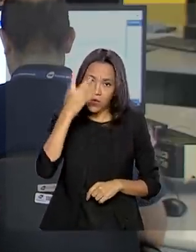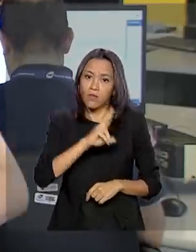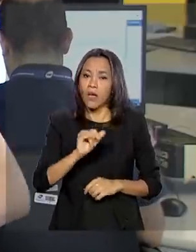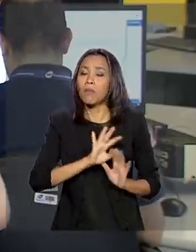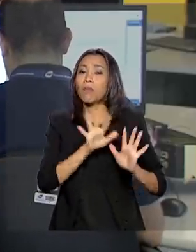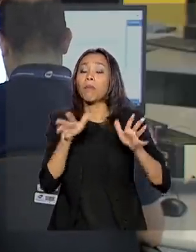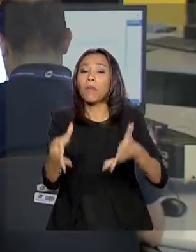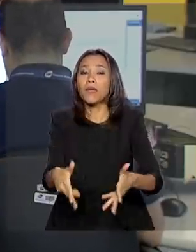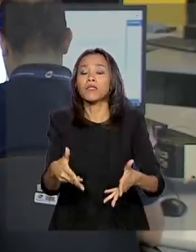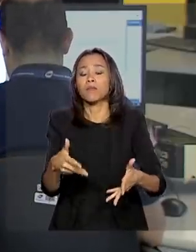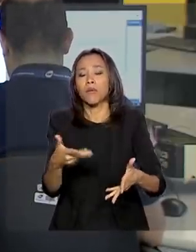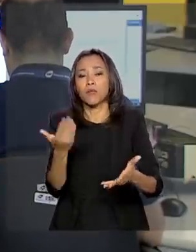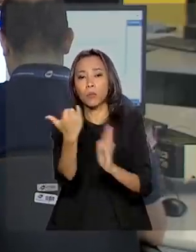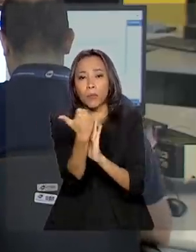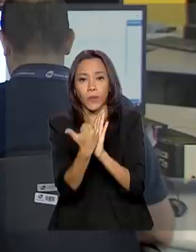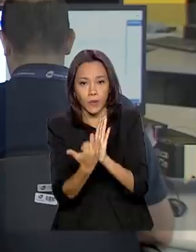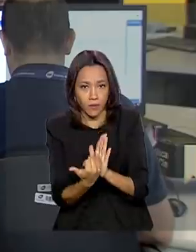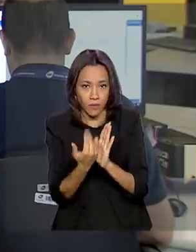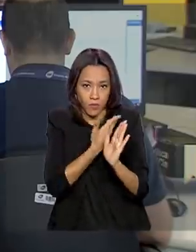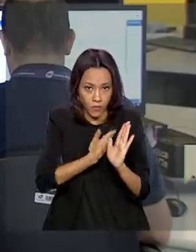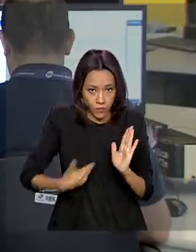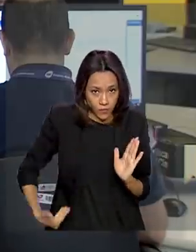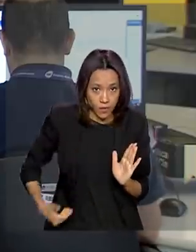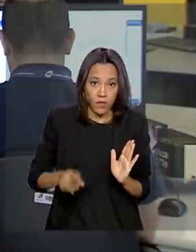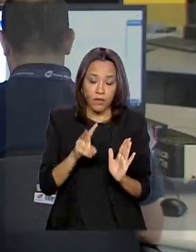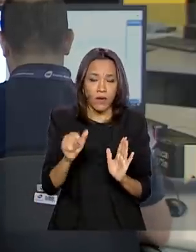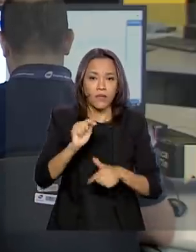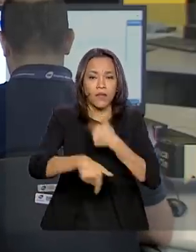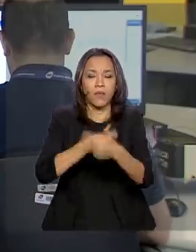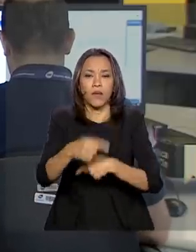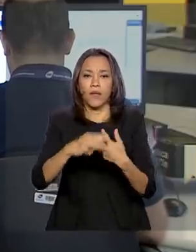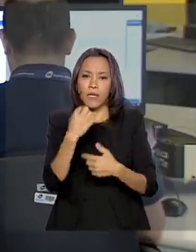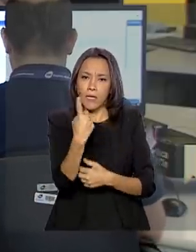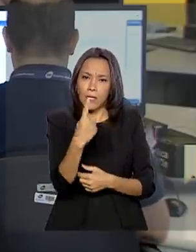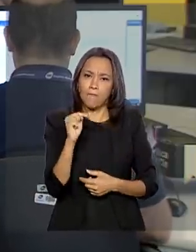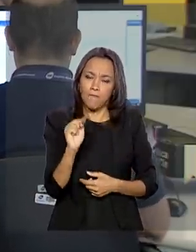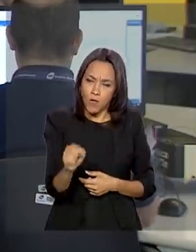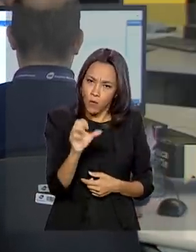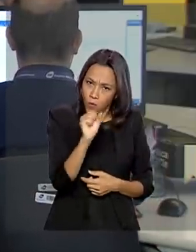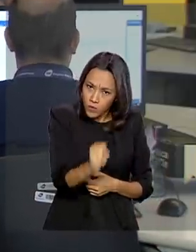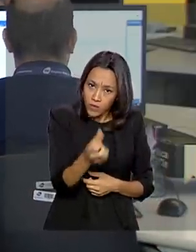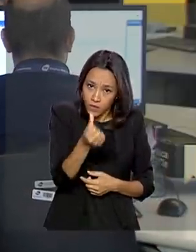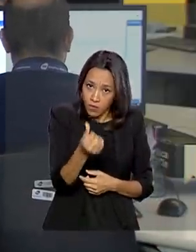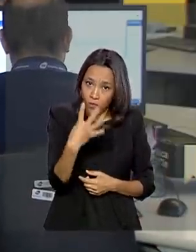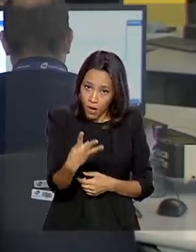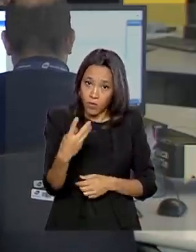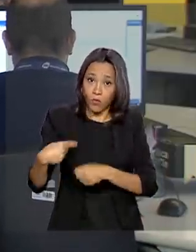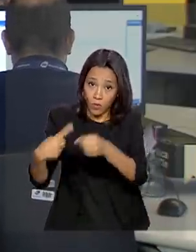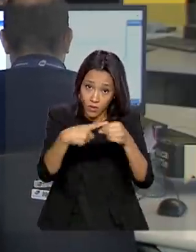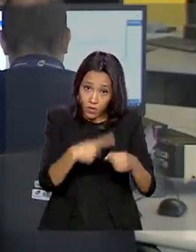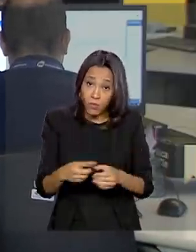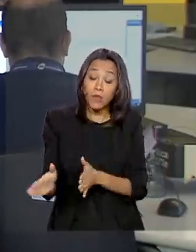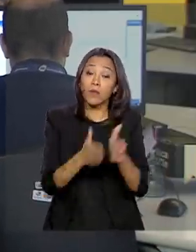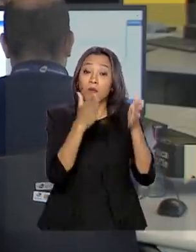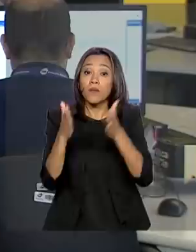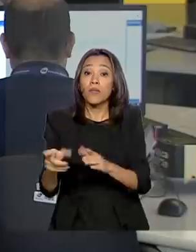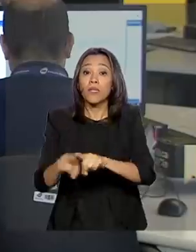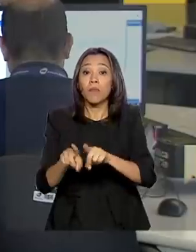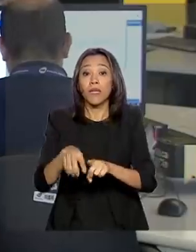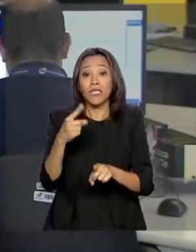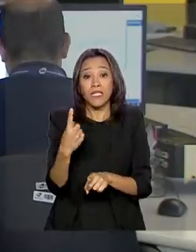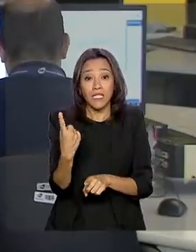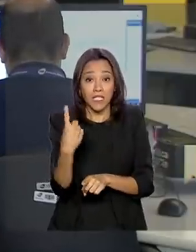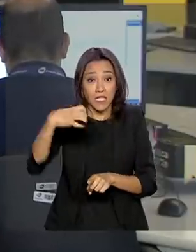Médicos de forma emergencial. Eles vão trabalhar em 1.864 municípios e 19 distritos